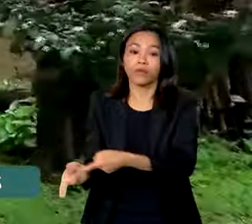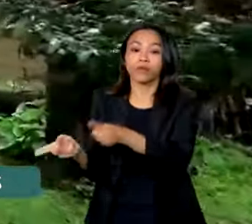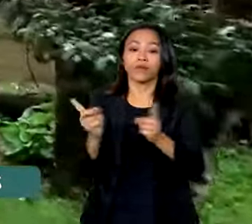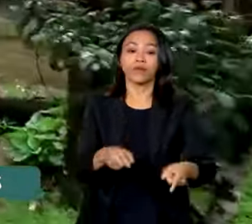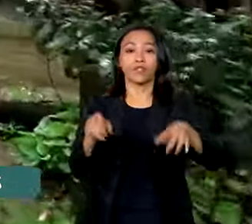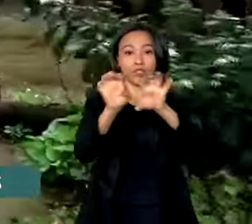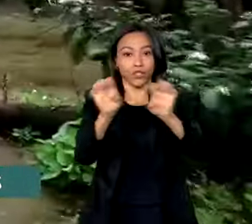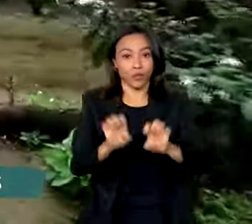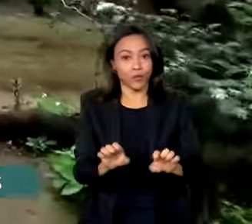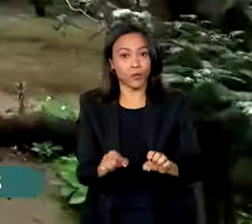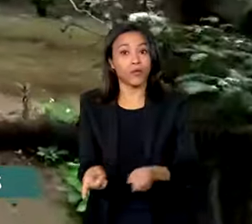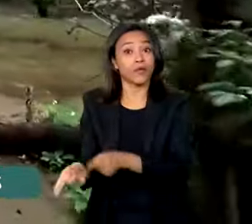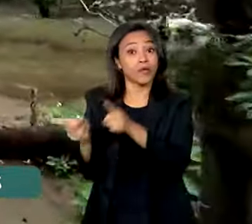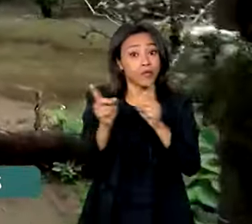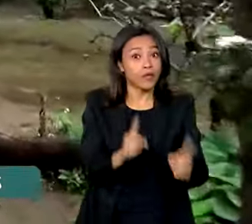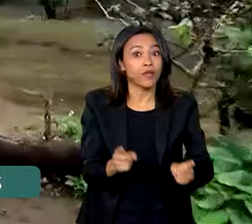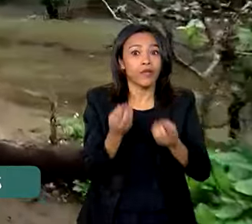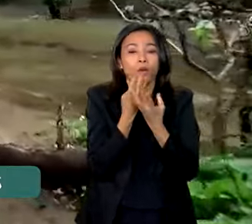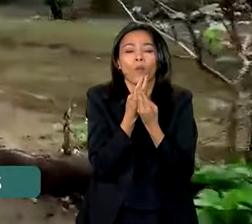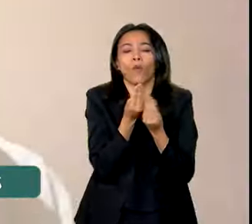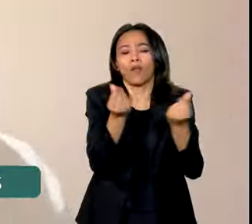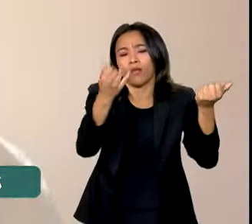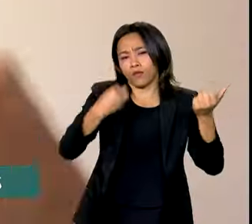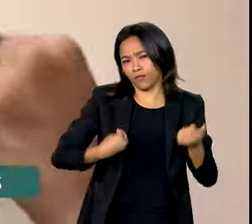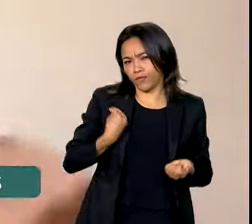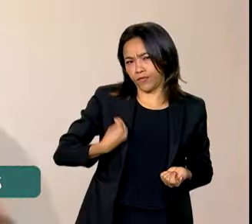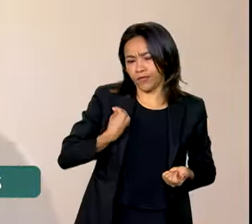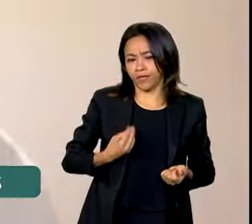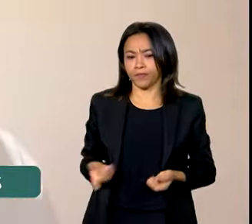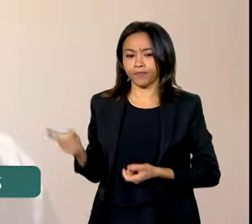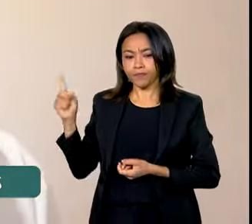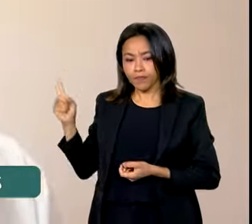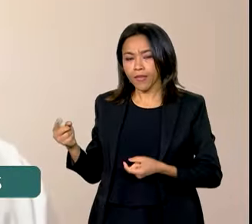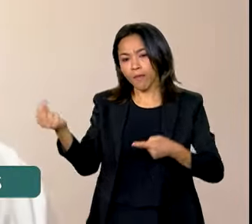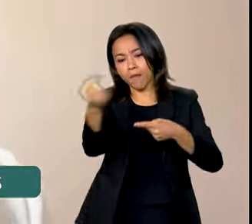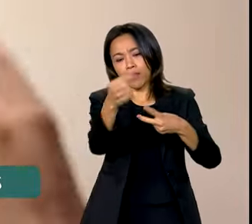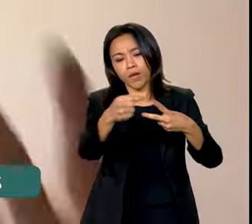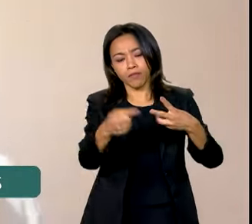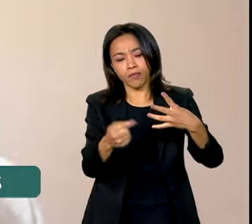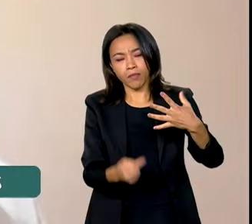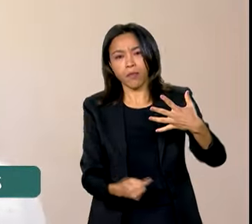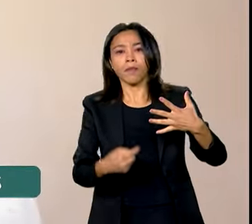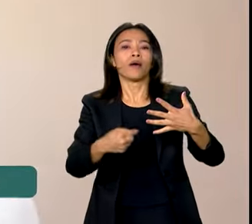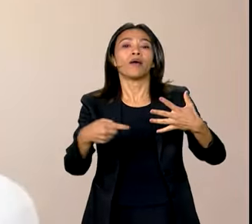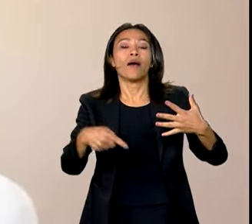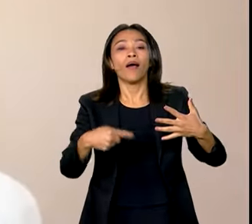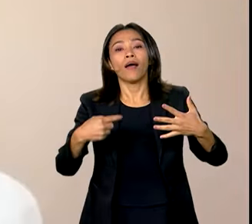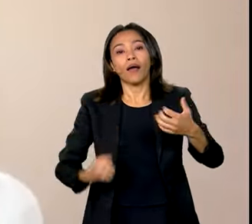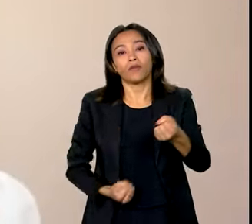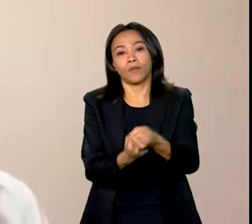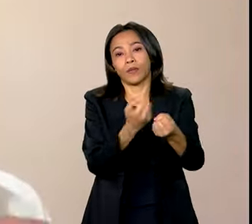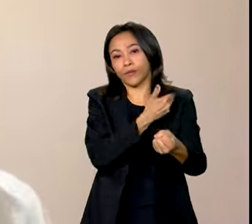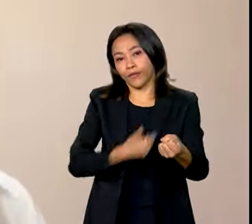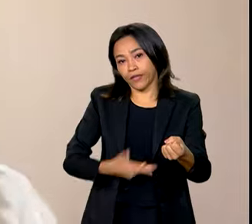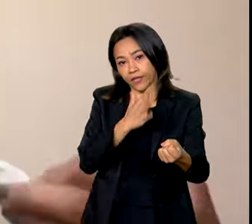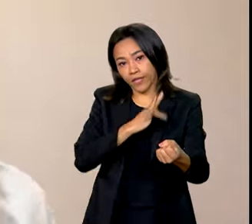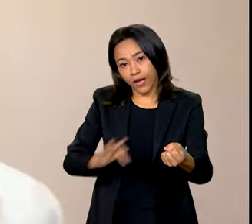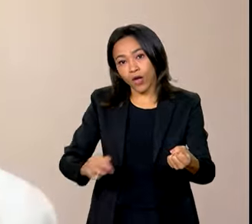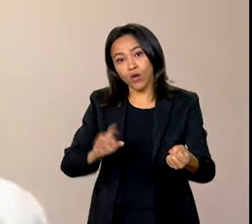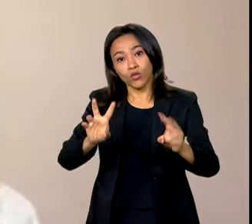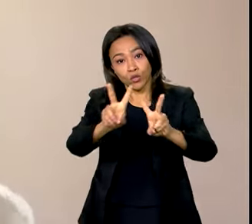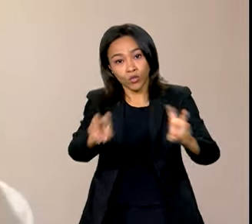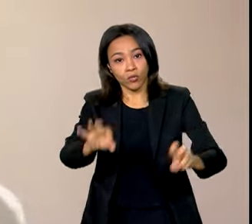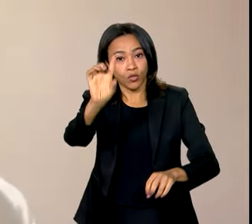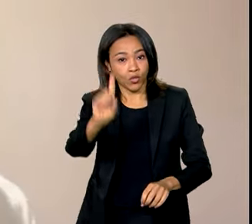e qualidade de vida desses povos. Esse conjunto de medidas, ele reforça o compromisso do governo federal com a promoção dos